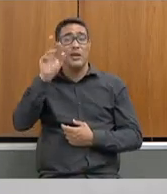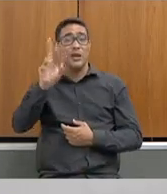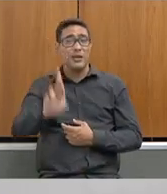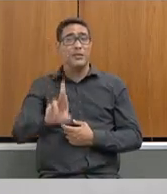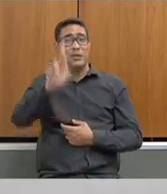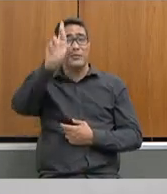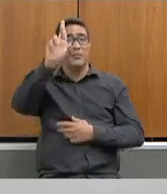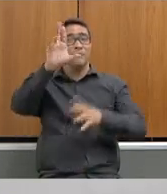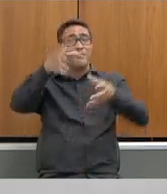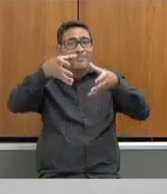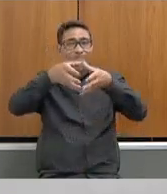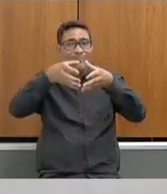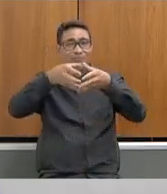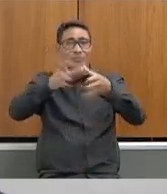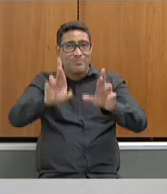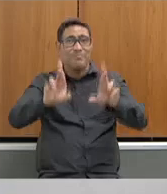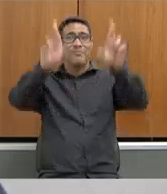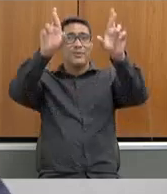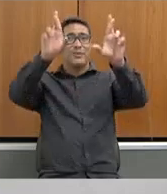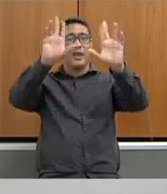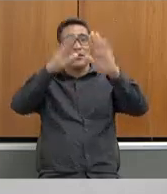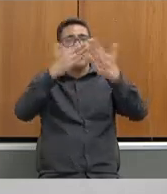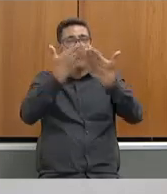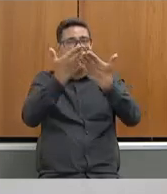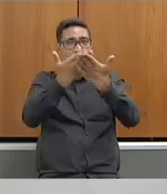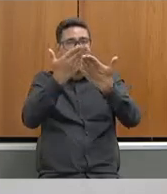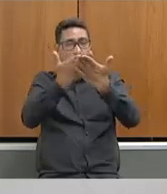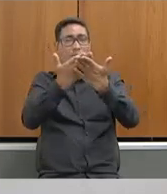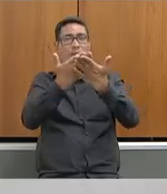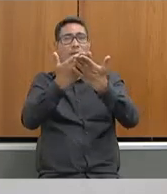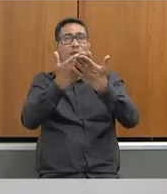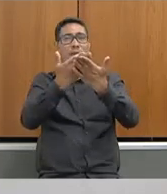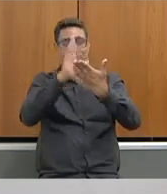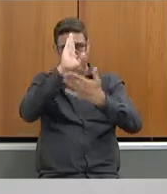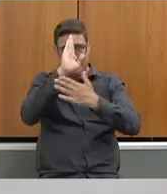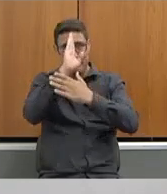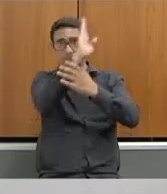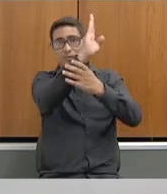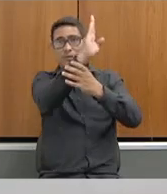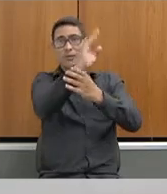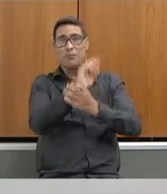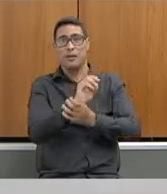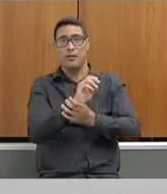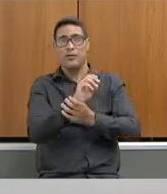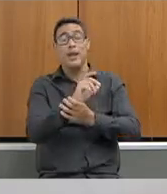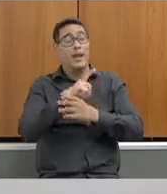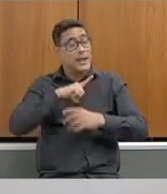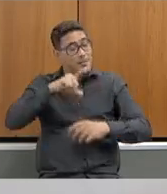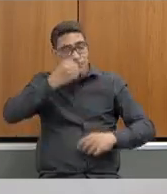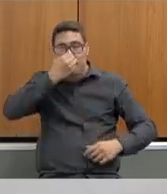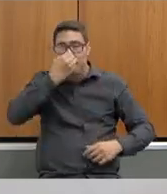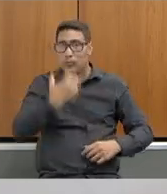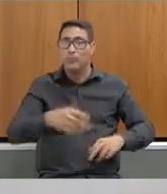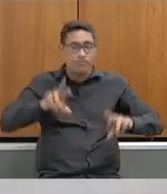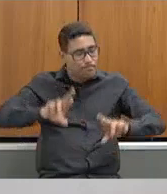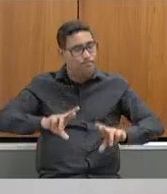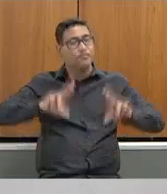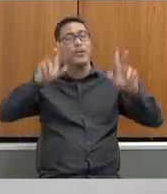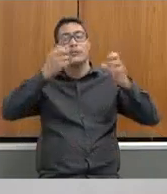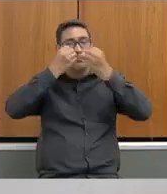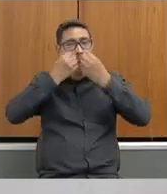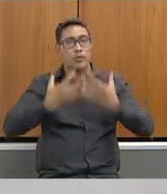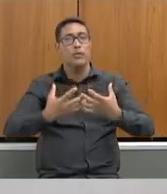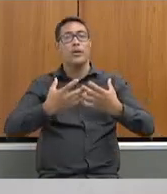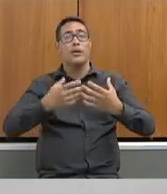mesmo da escola, da educação, com aqueles que se encontram, faz essa diferença muito grande que Vossa